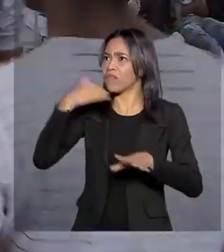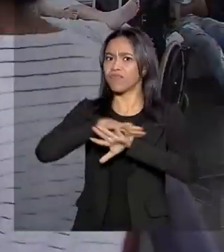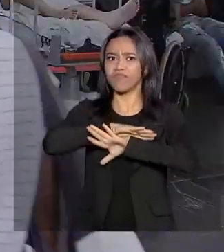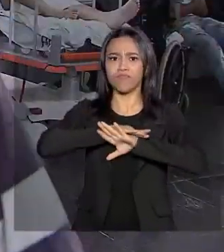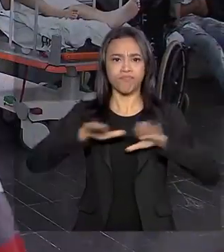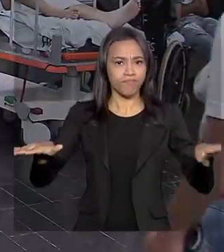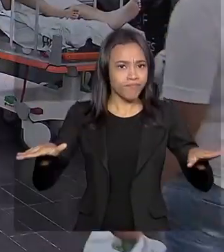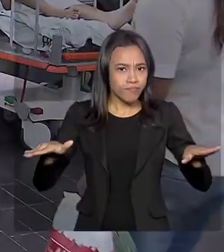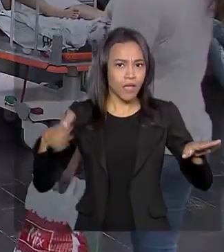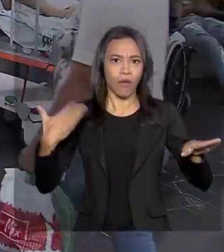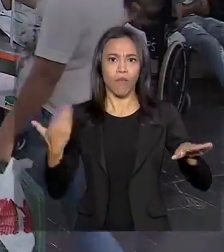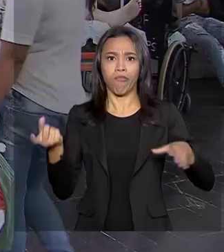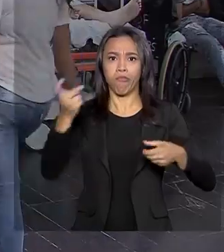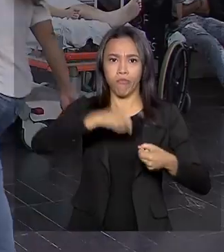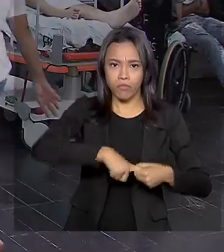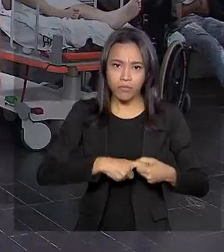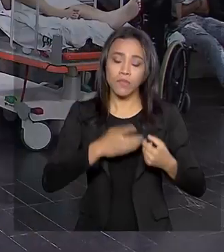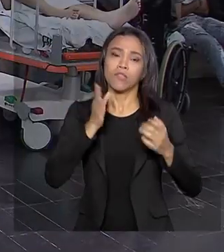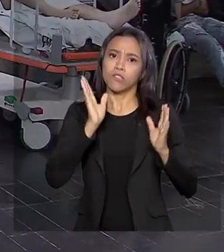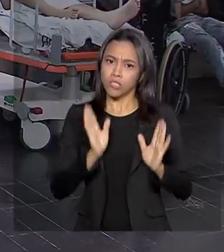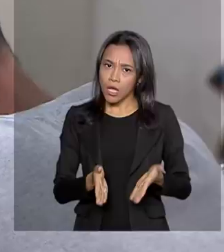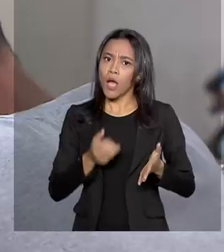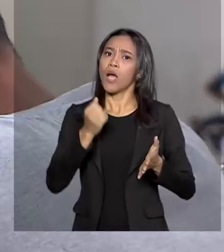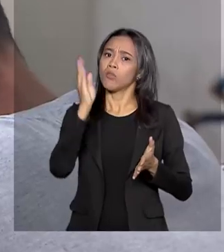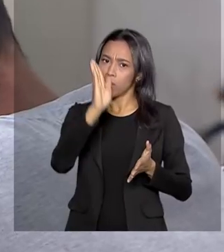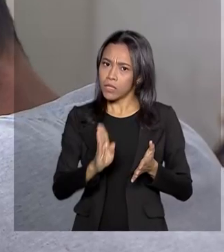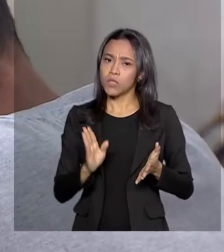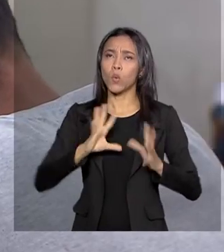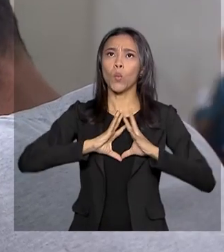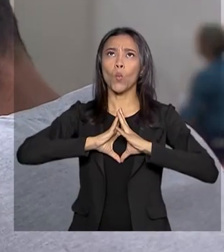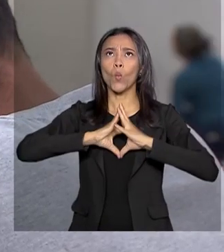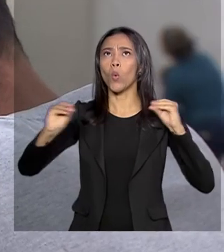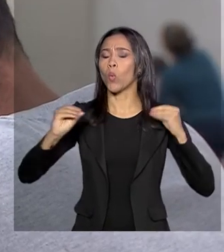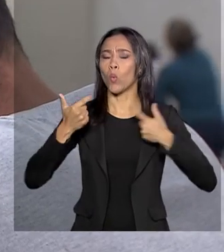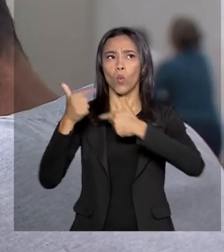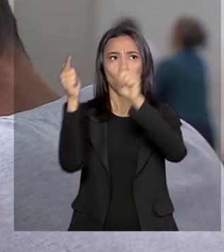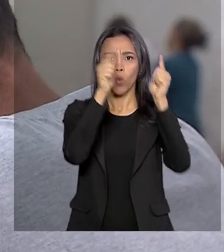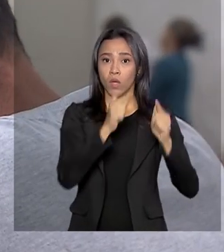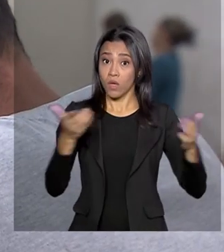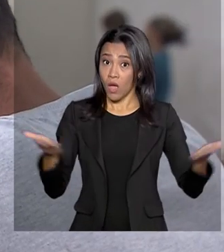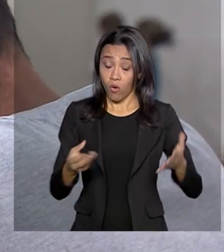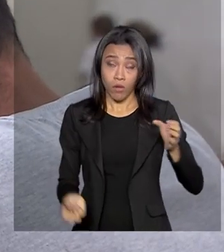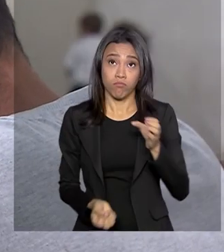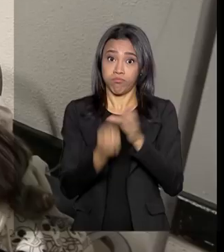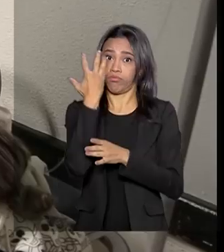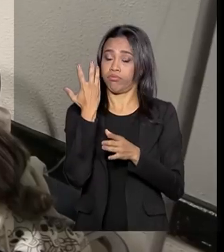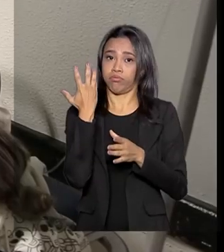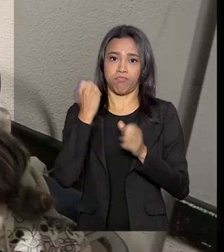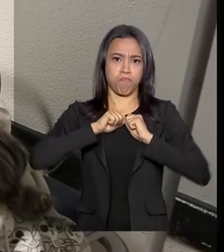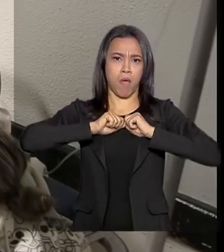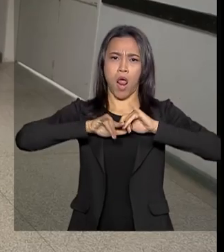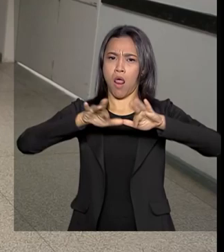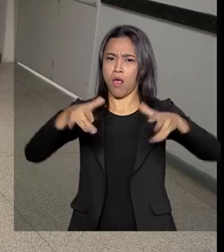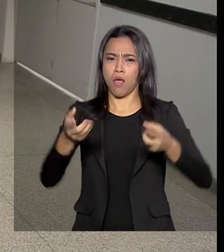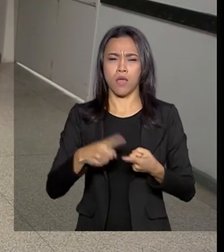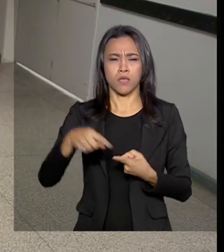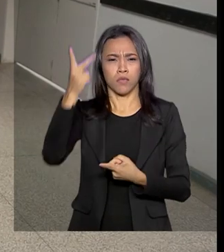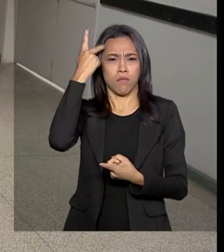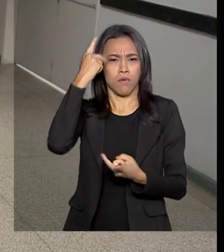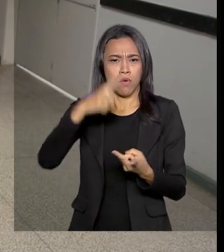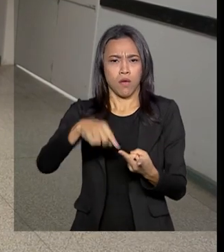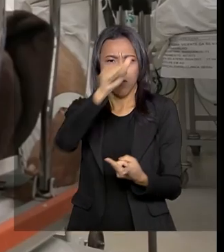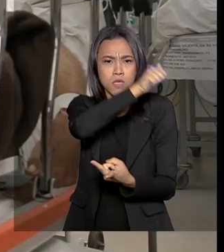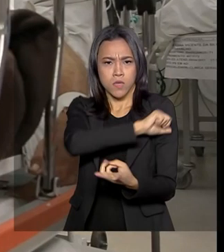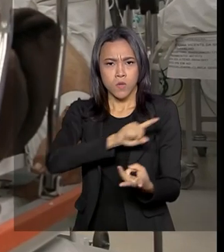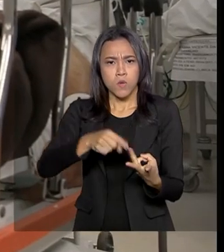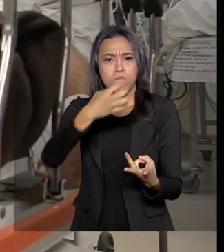O país já teve o certificado de território livre do sarampo e agora vive um surto da doença. São Paulo, Rio de Janeiro